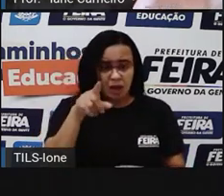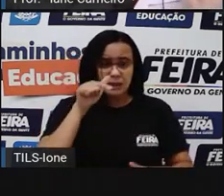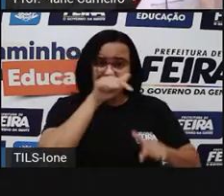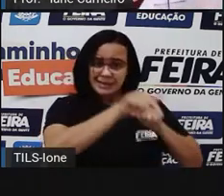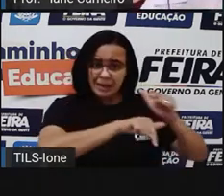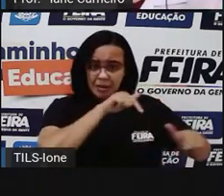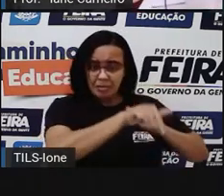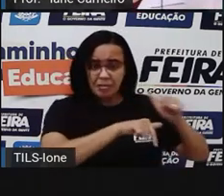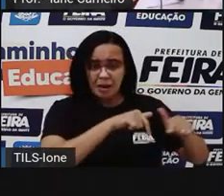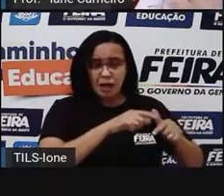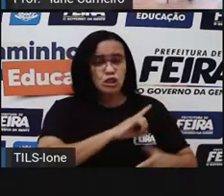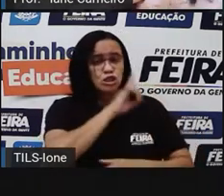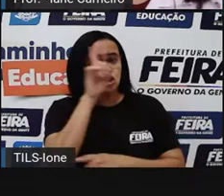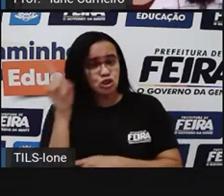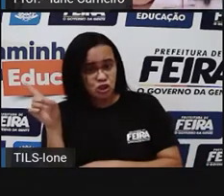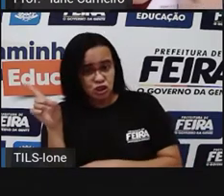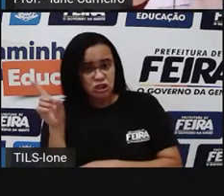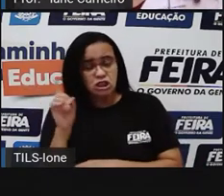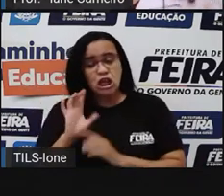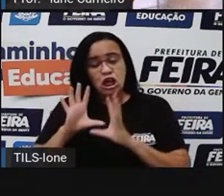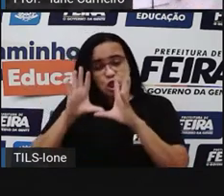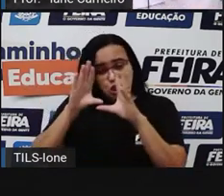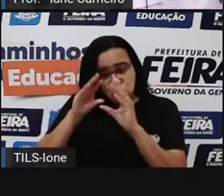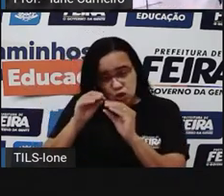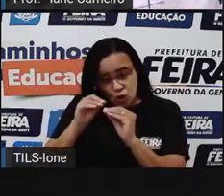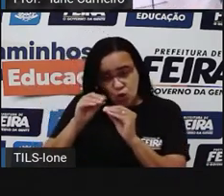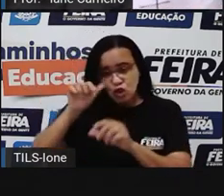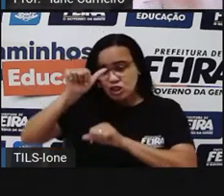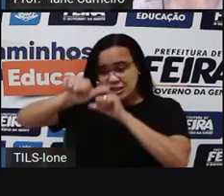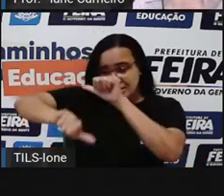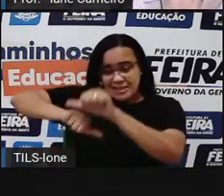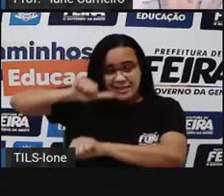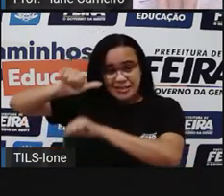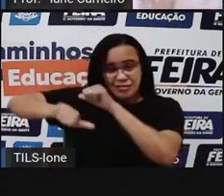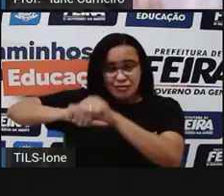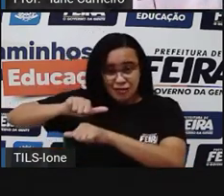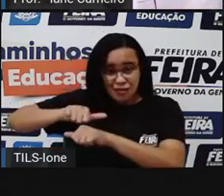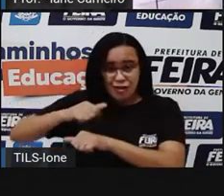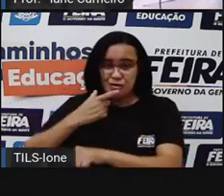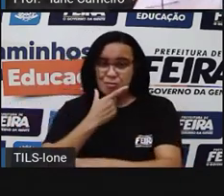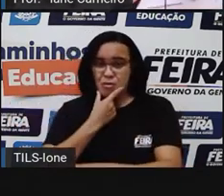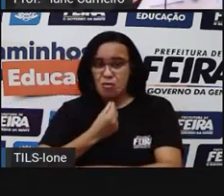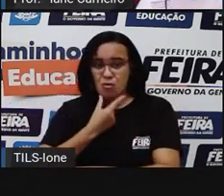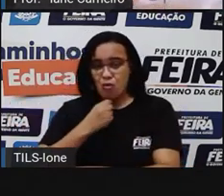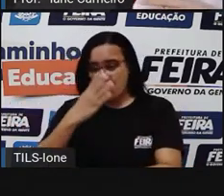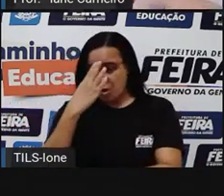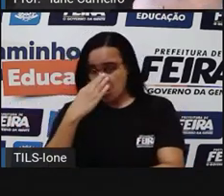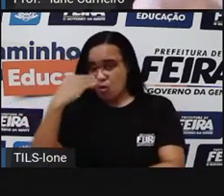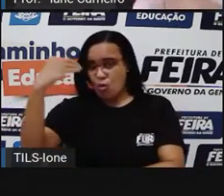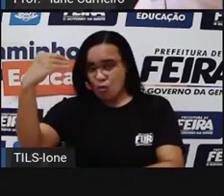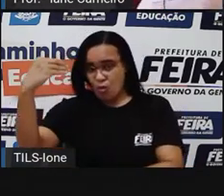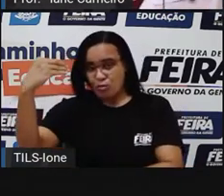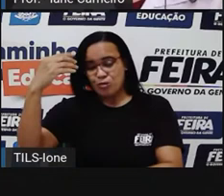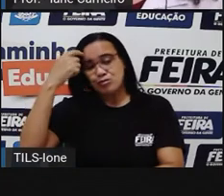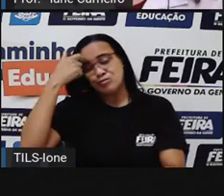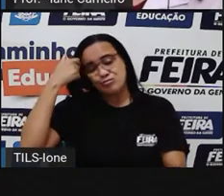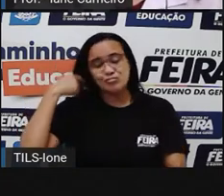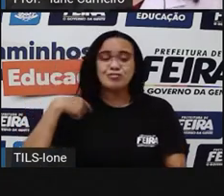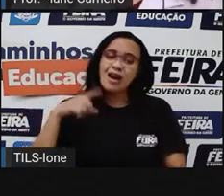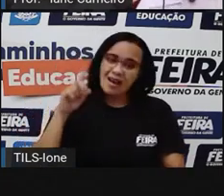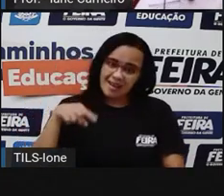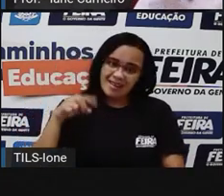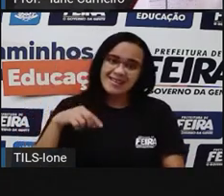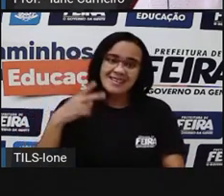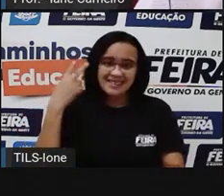um simpático lobo. E de noite se transforma em um simpático lobo. Simpático é aqui, né? Mas aí nas histórias dele também